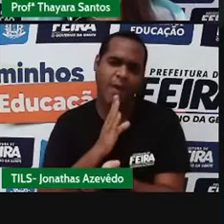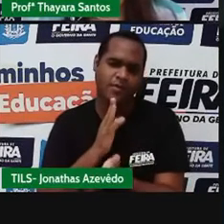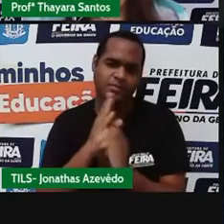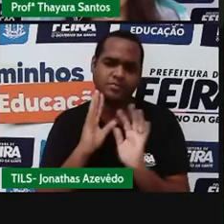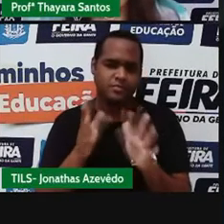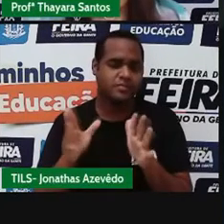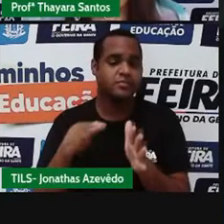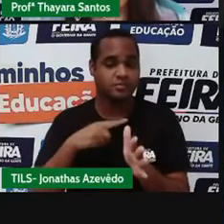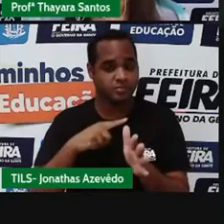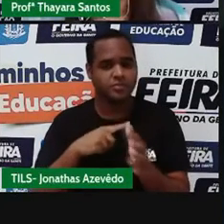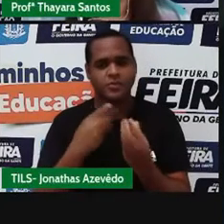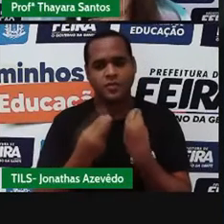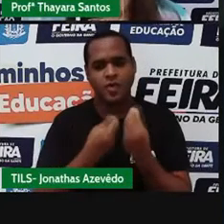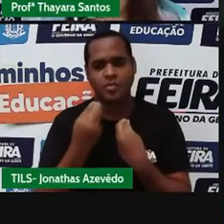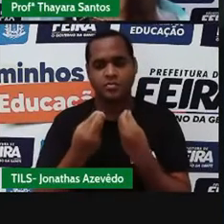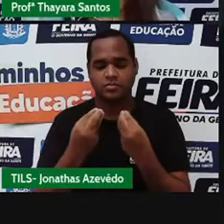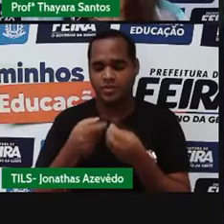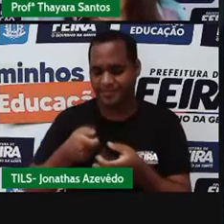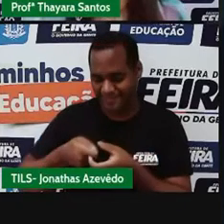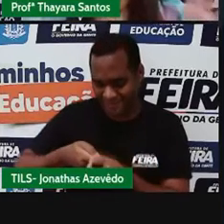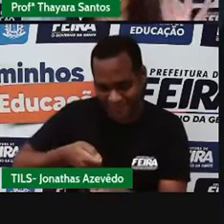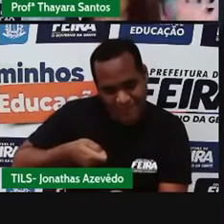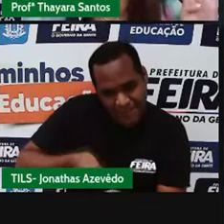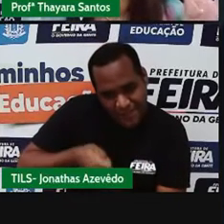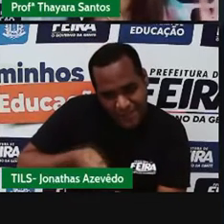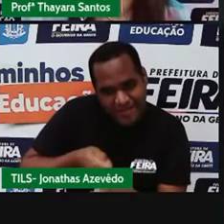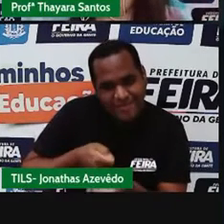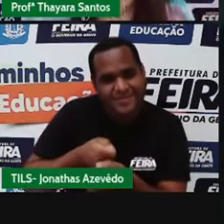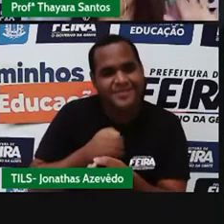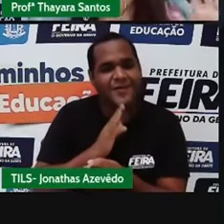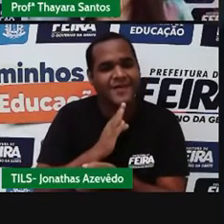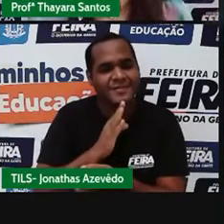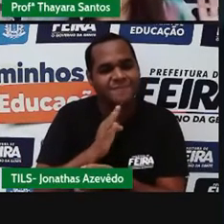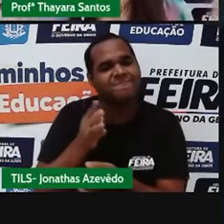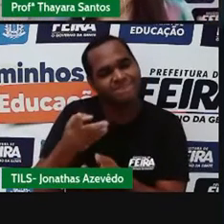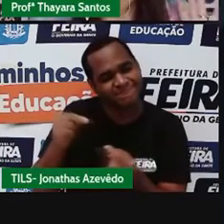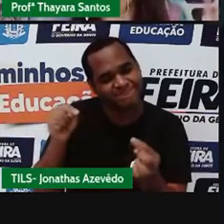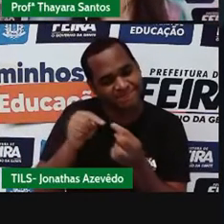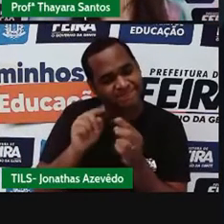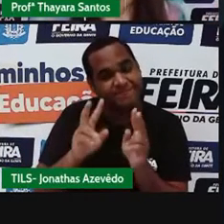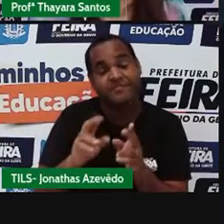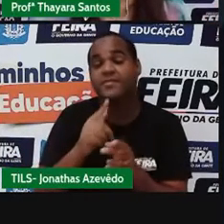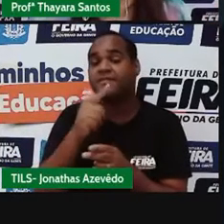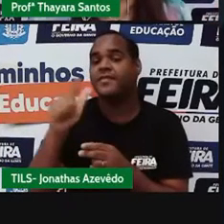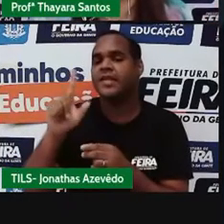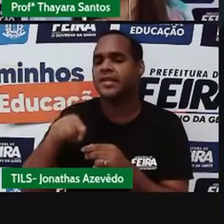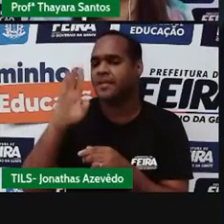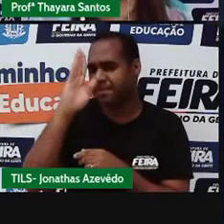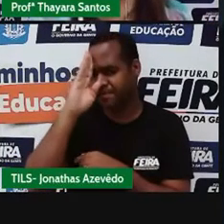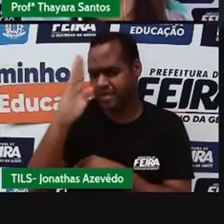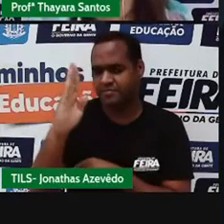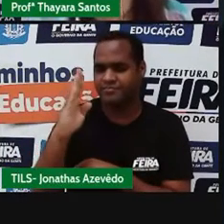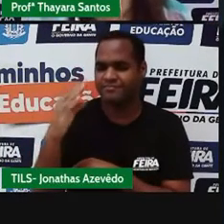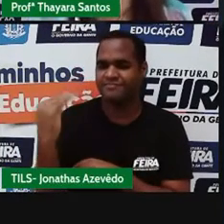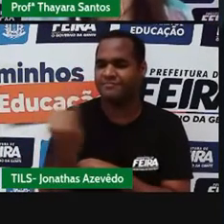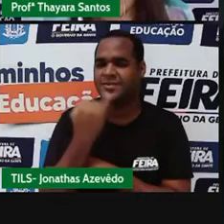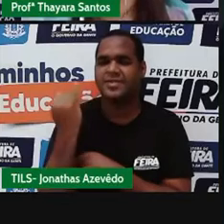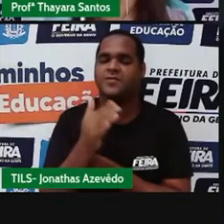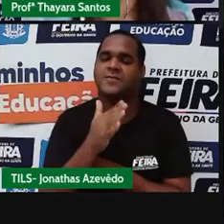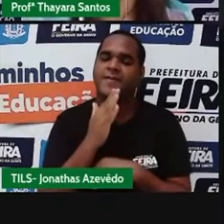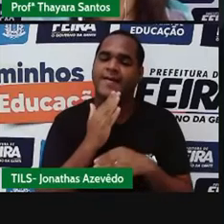bilhar. Mas ele não é o único, tem quatro modelos aí que são os principais, né, os mais conhecidos.